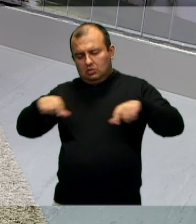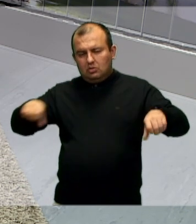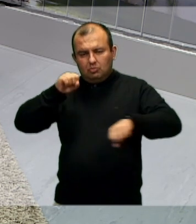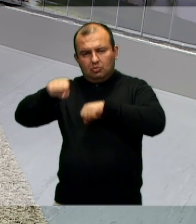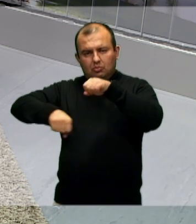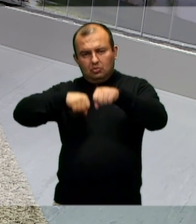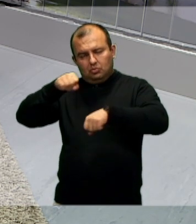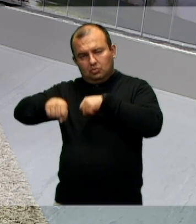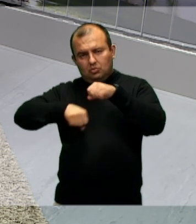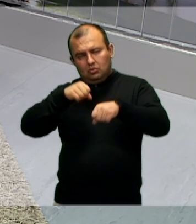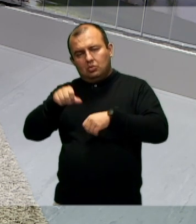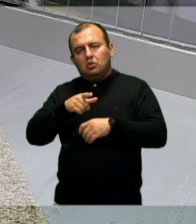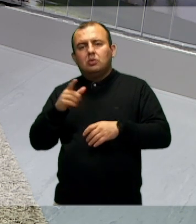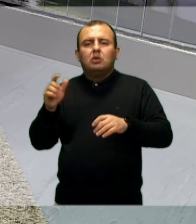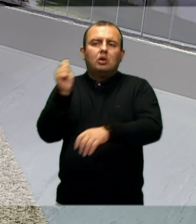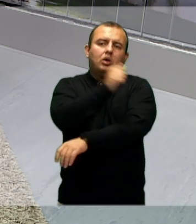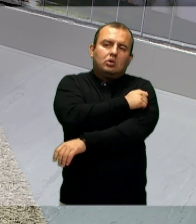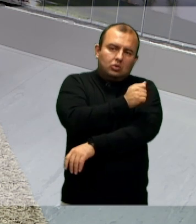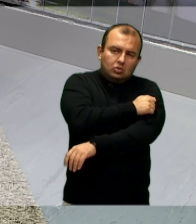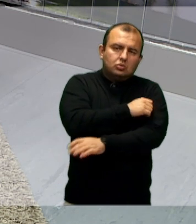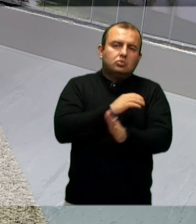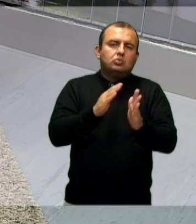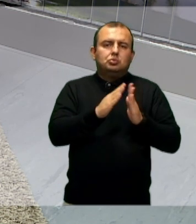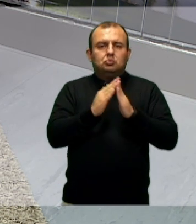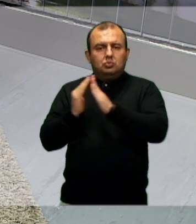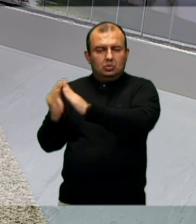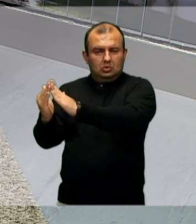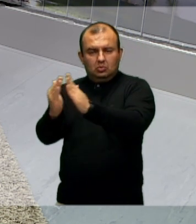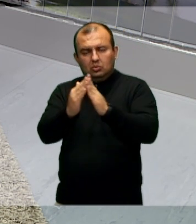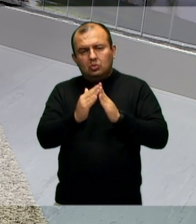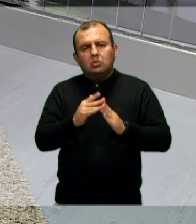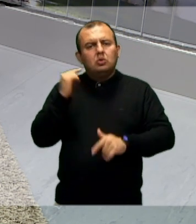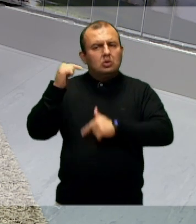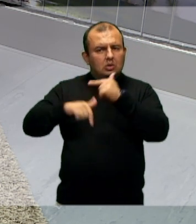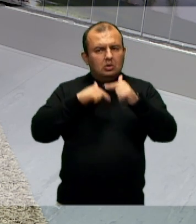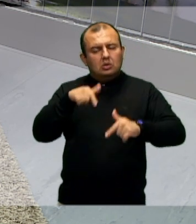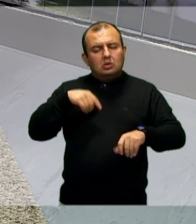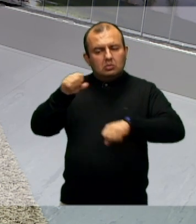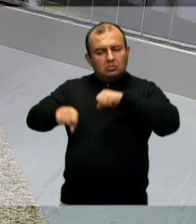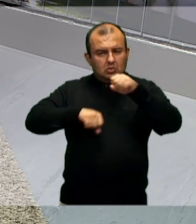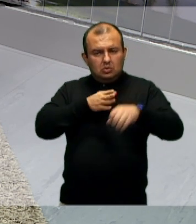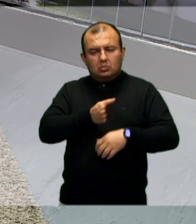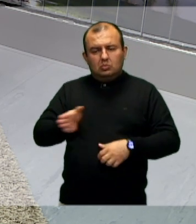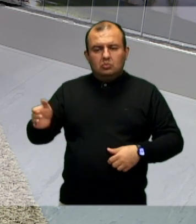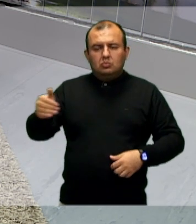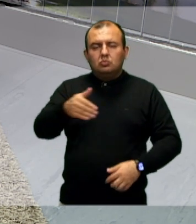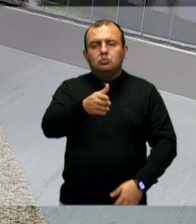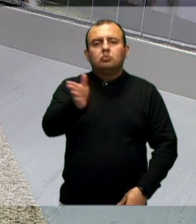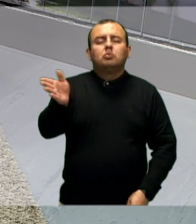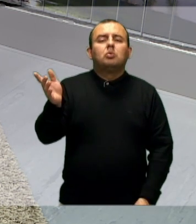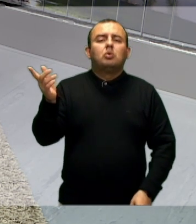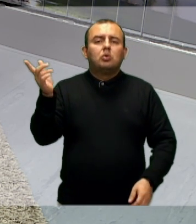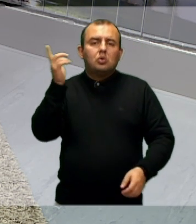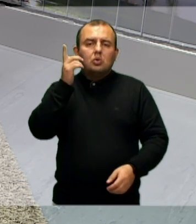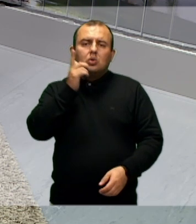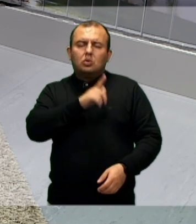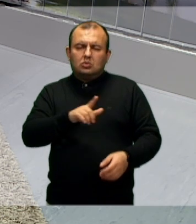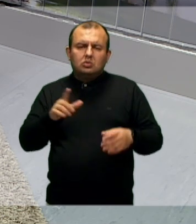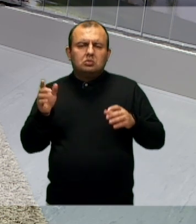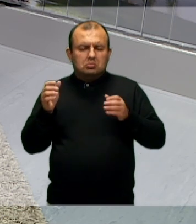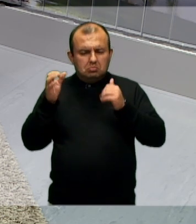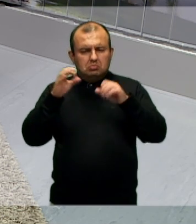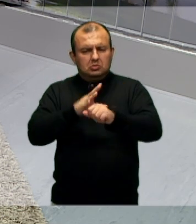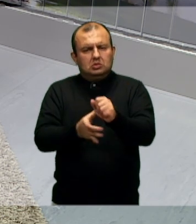para que estudantes, moradores e também trabalhadores que circulam pelo bairro possam usufruir